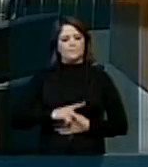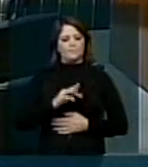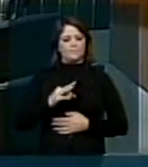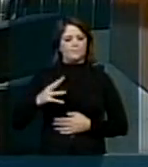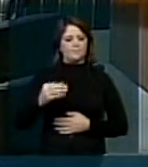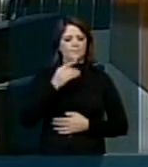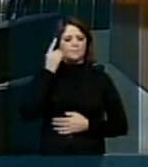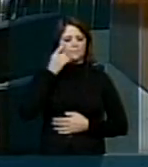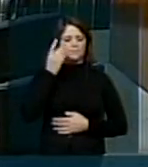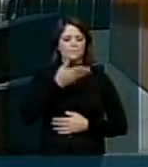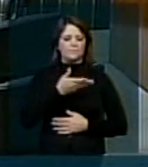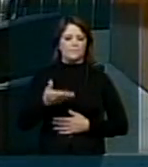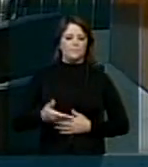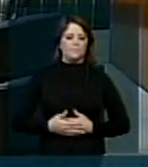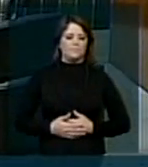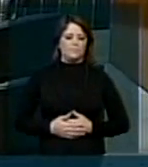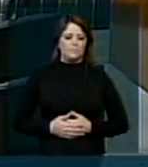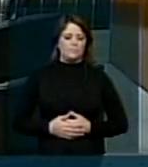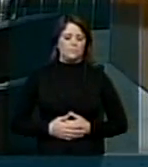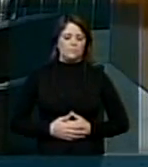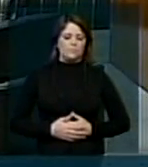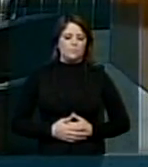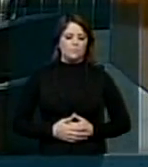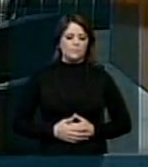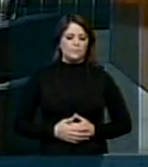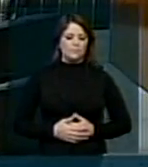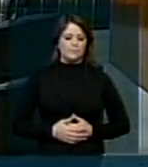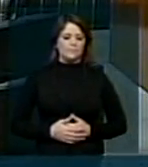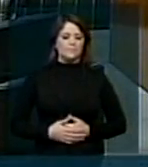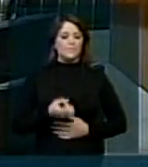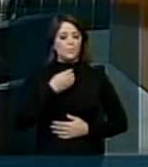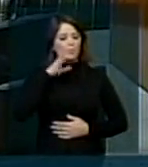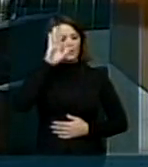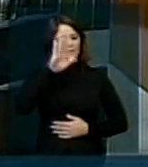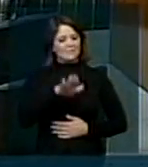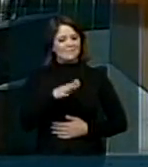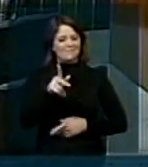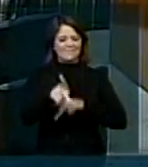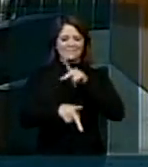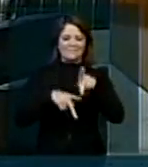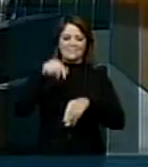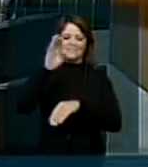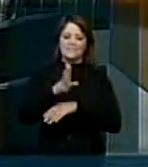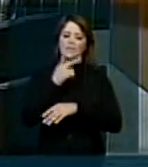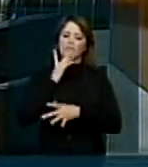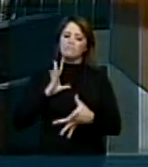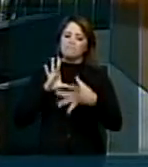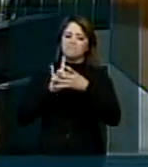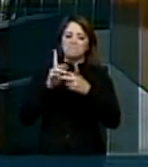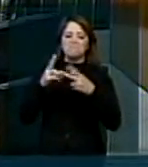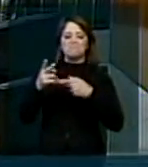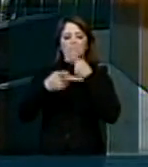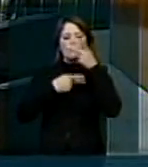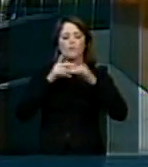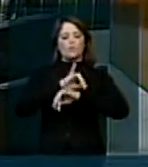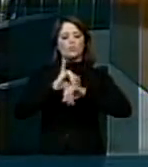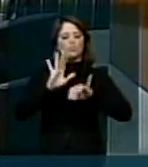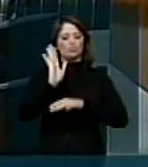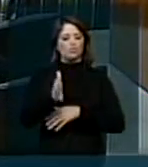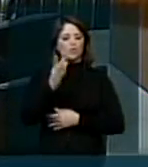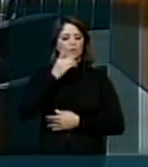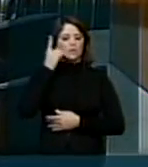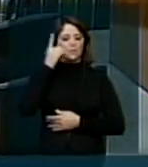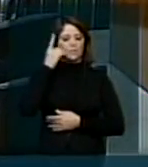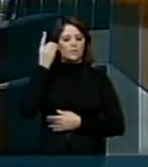senhores deputados, bobo brasileiro, eu quero fazer coro à manifestação aqui do meu ilustre